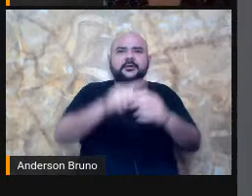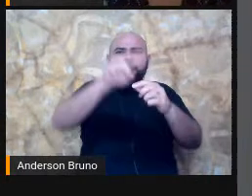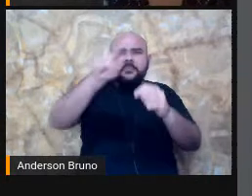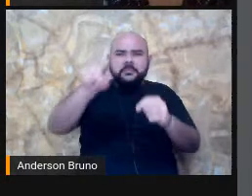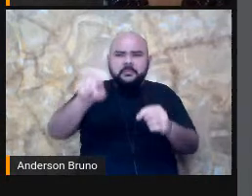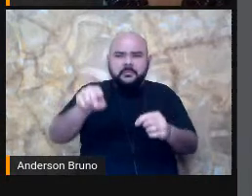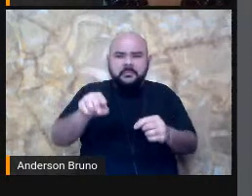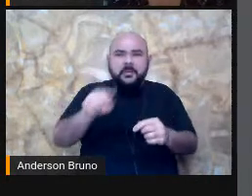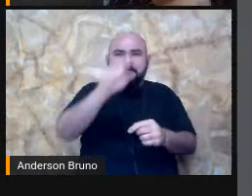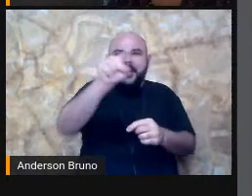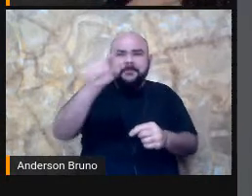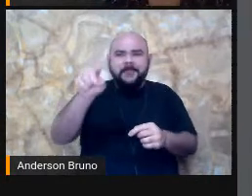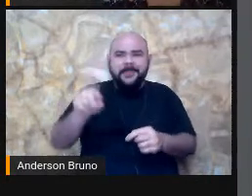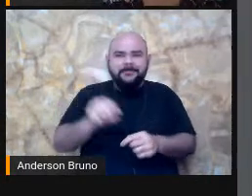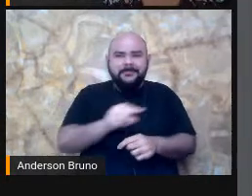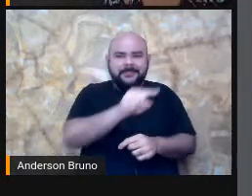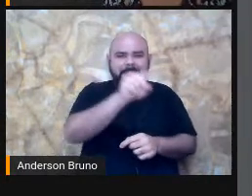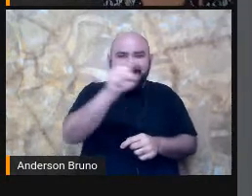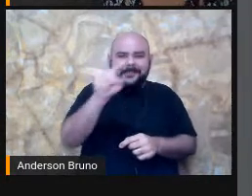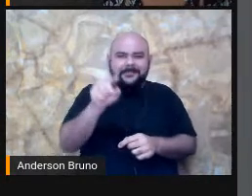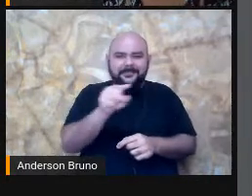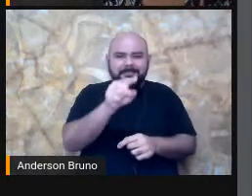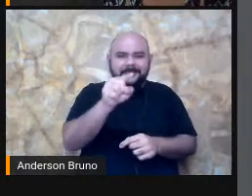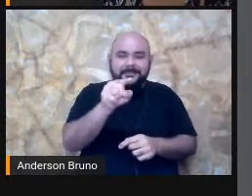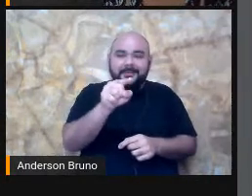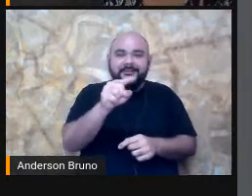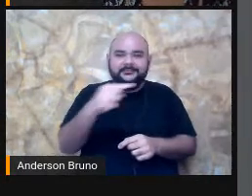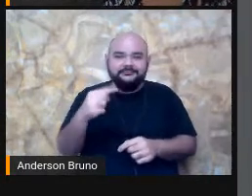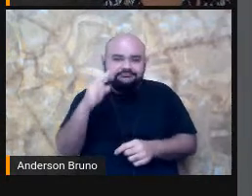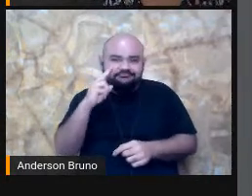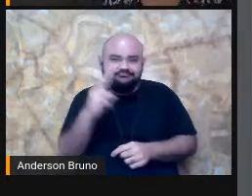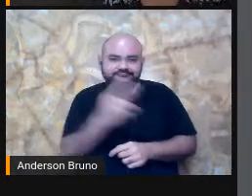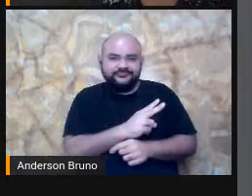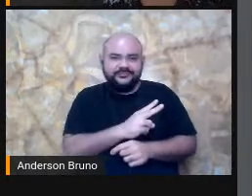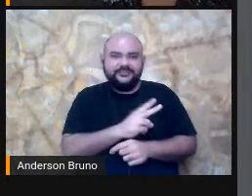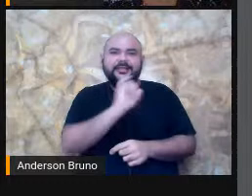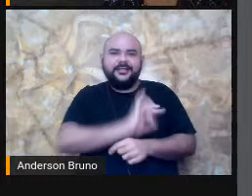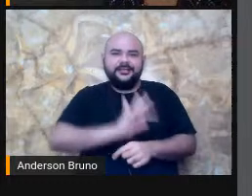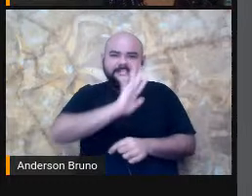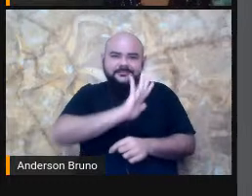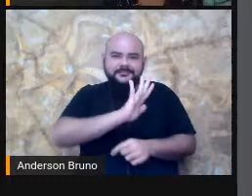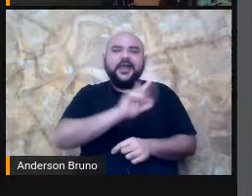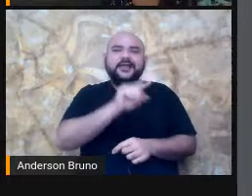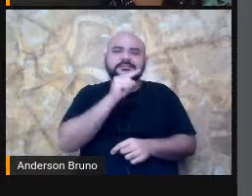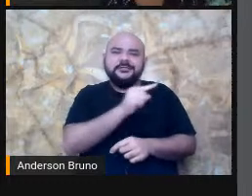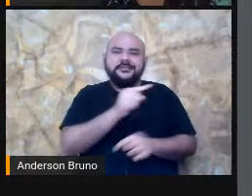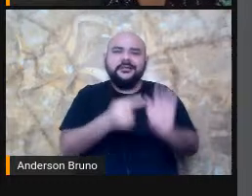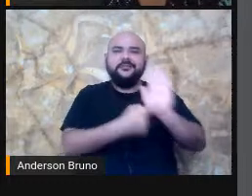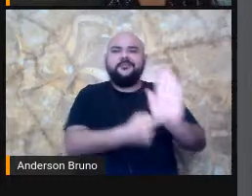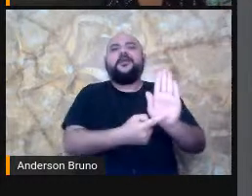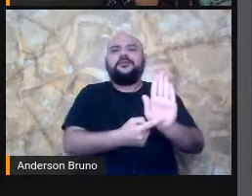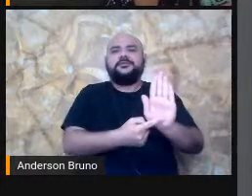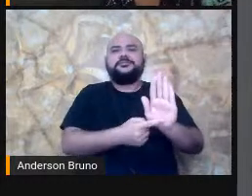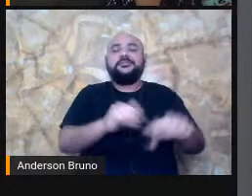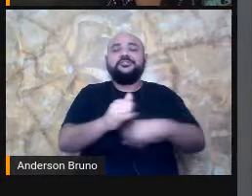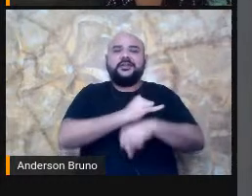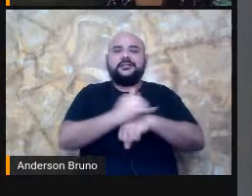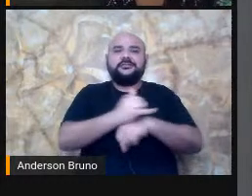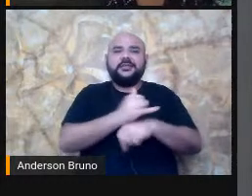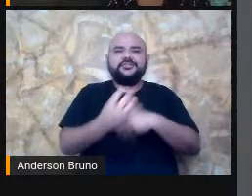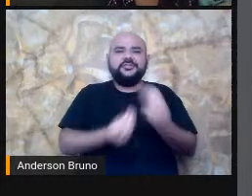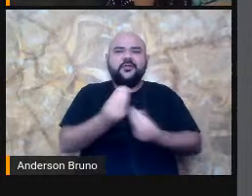Especial Ou não O tempo todo Nós estamos Falando isso Né? Pode passar É